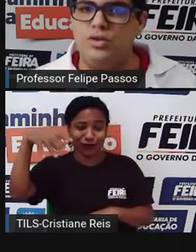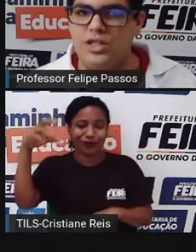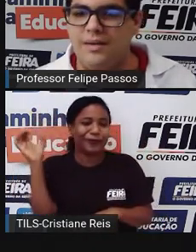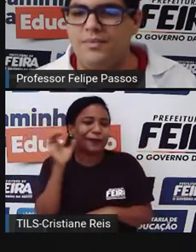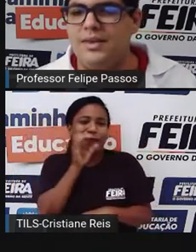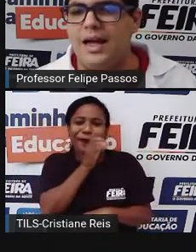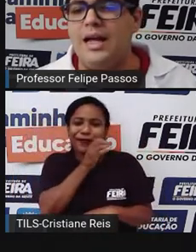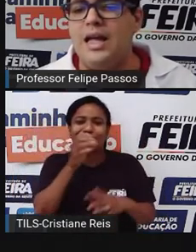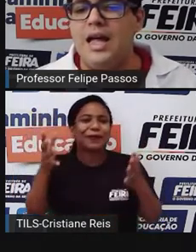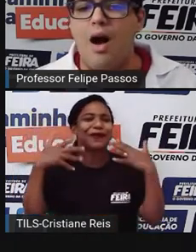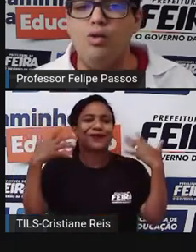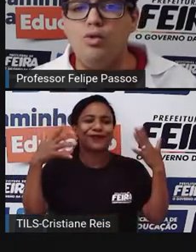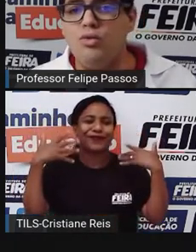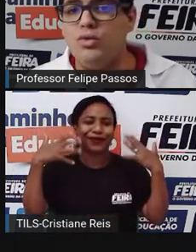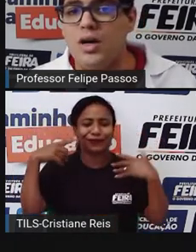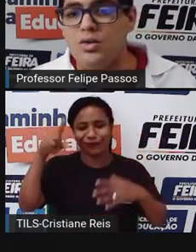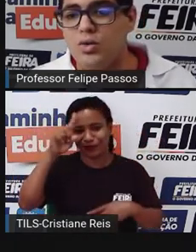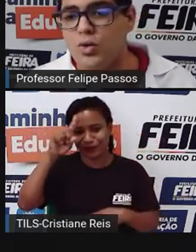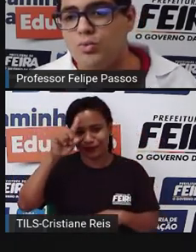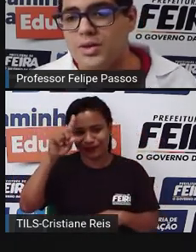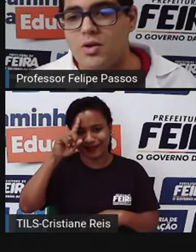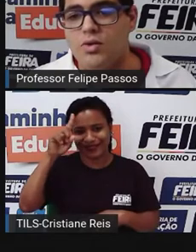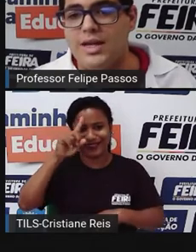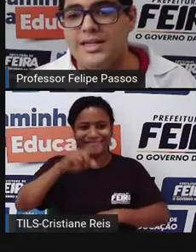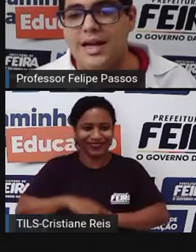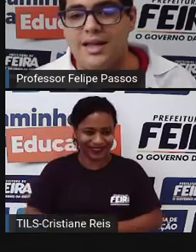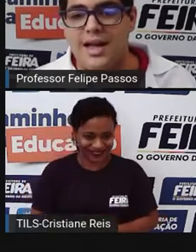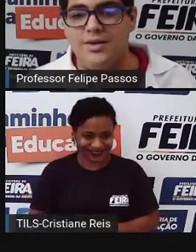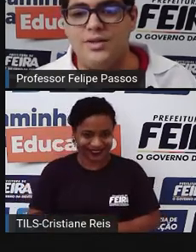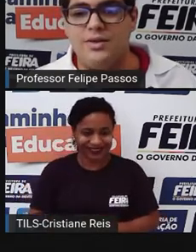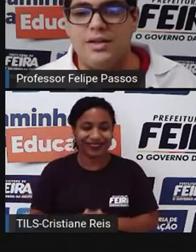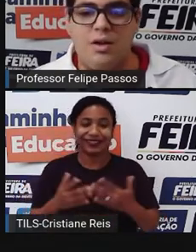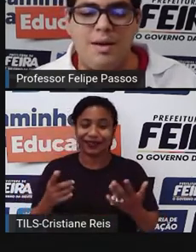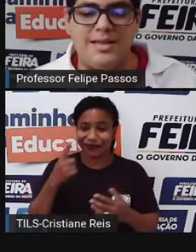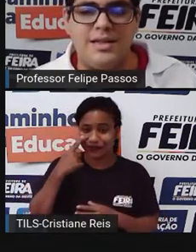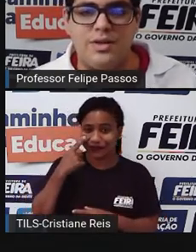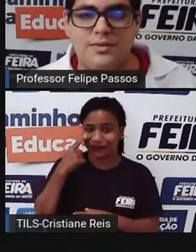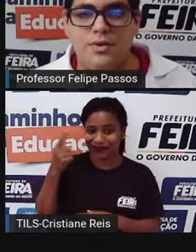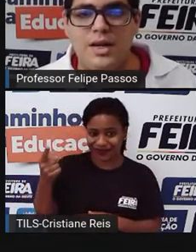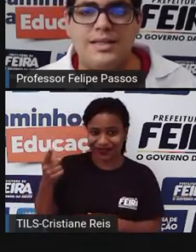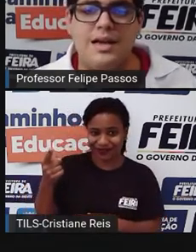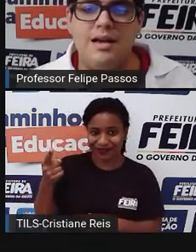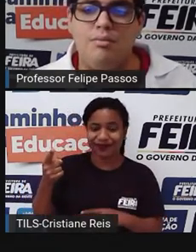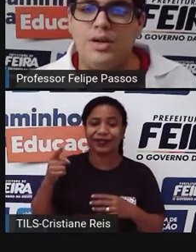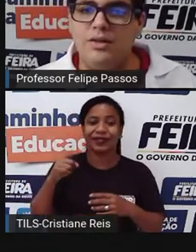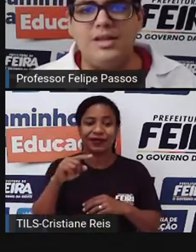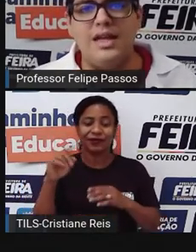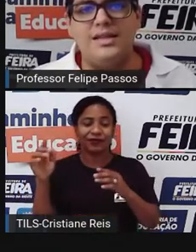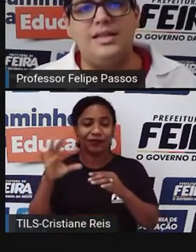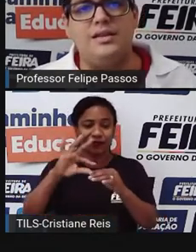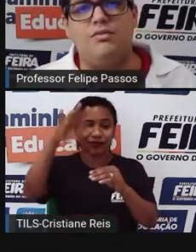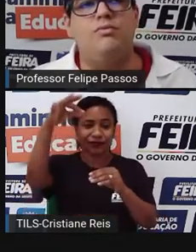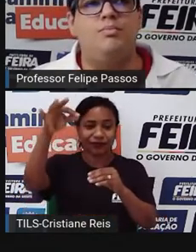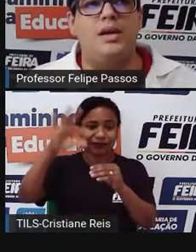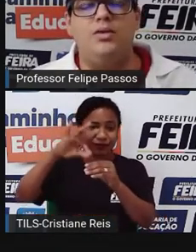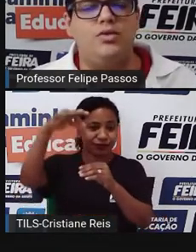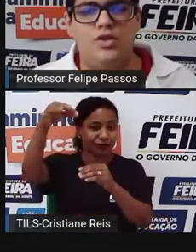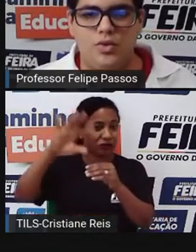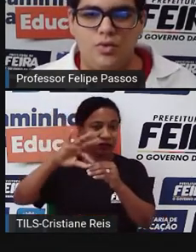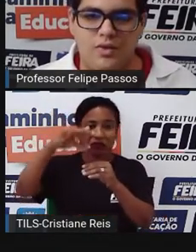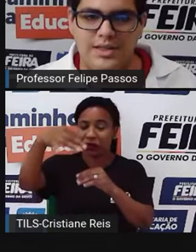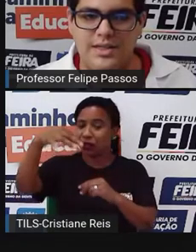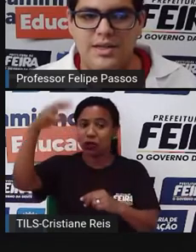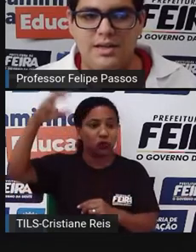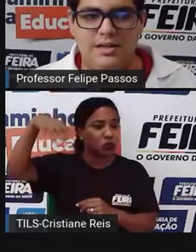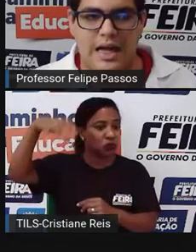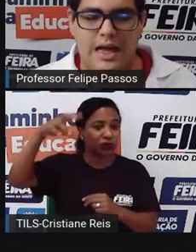todo dia. Ao longo do ano todo. Por isso que eu coloquei esse calendáriozinho aqui, passando as folhas, porque não tem um período de